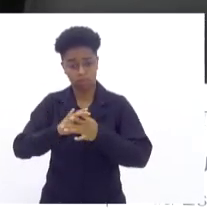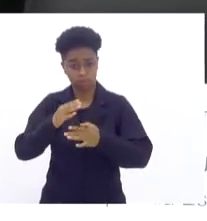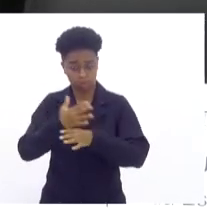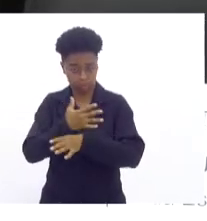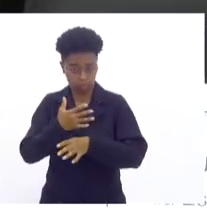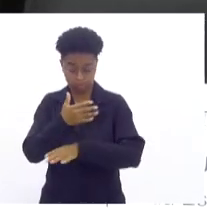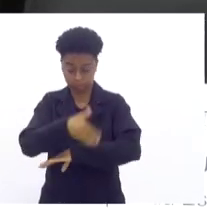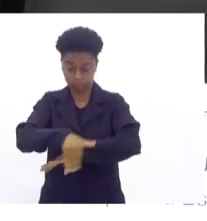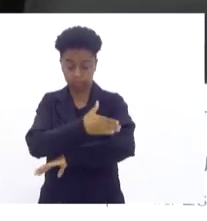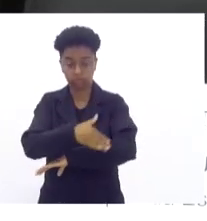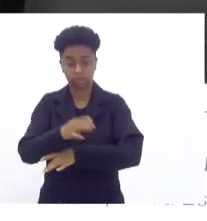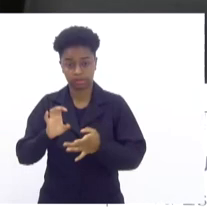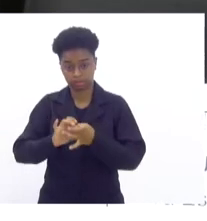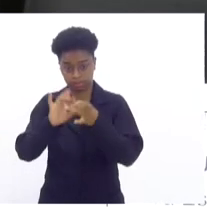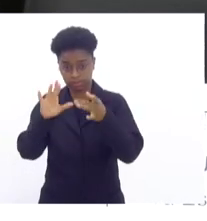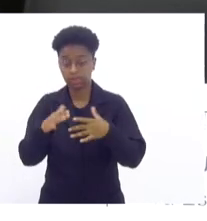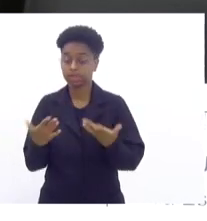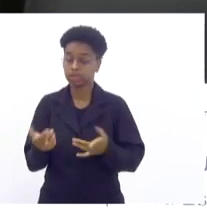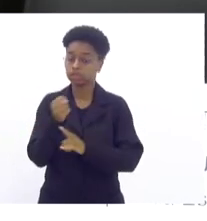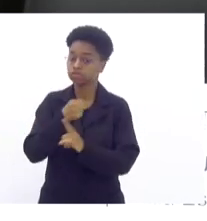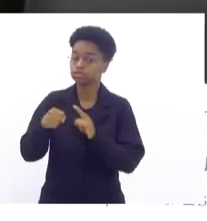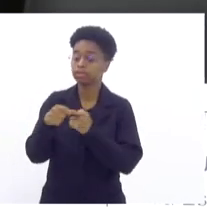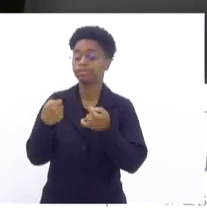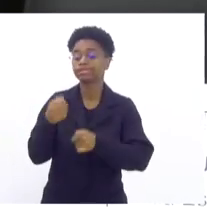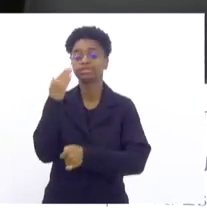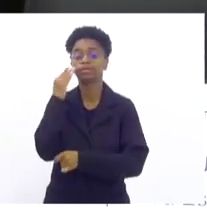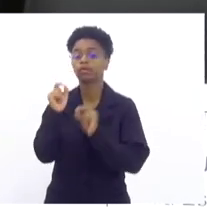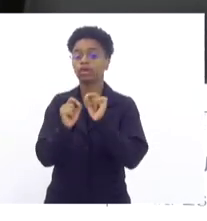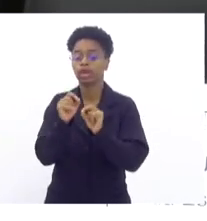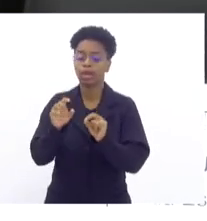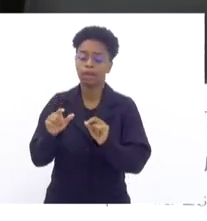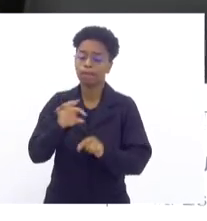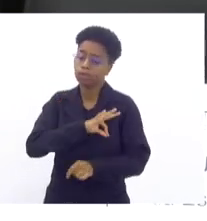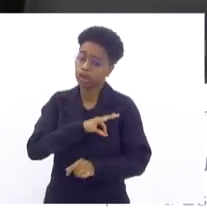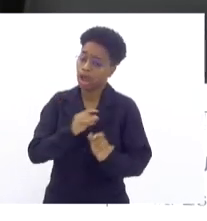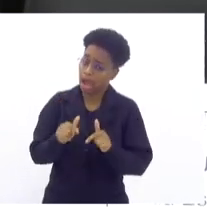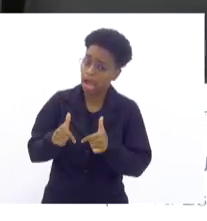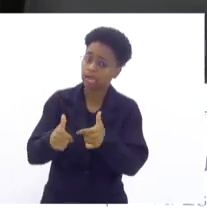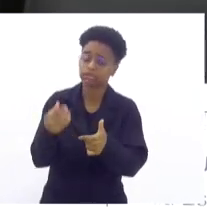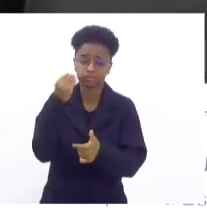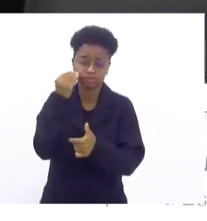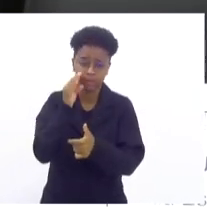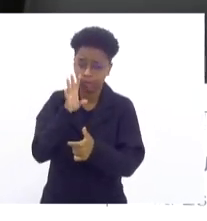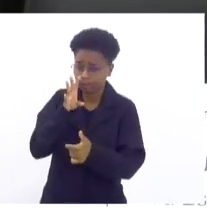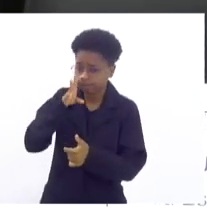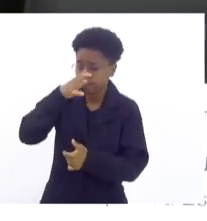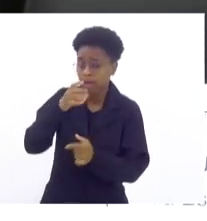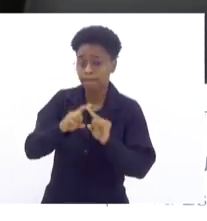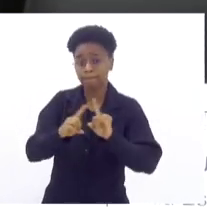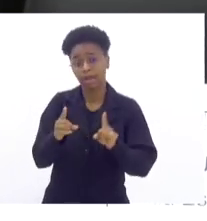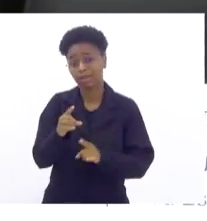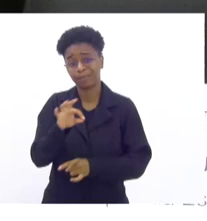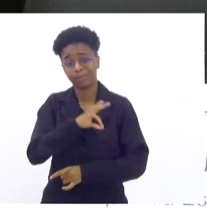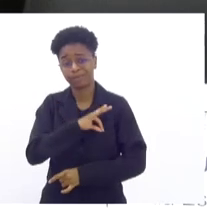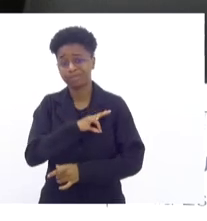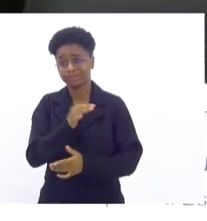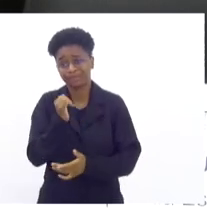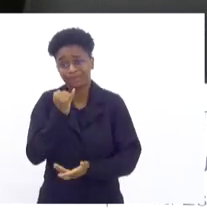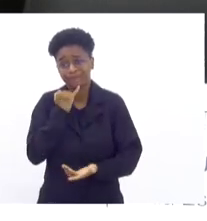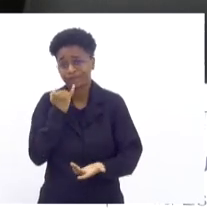Então a sociedade tem que saber uma coisa, que a polícia faz tudo o que pode, mas infelizmente a polícia está amarrada